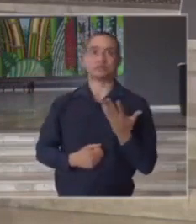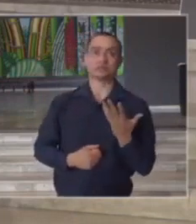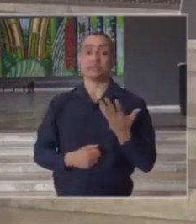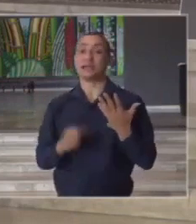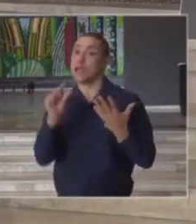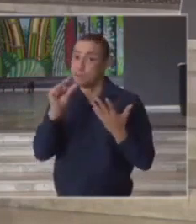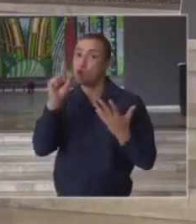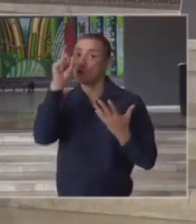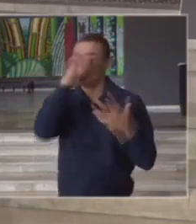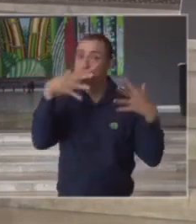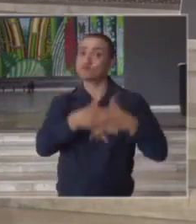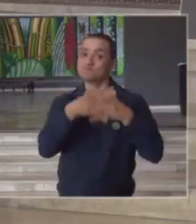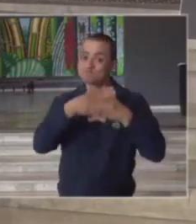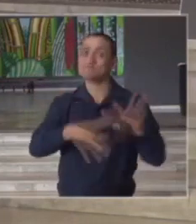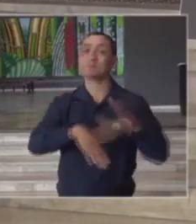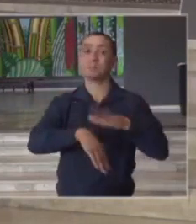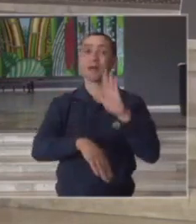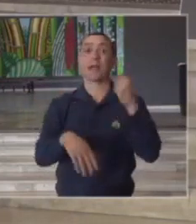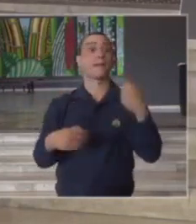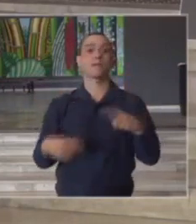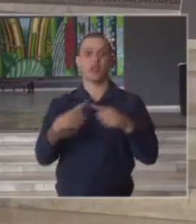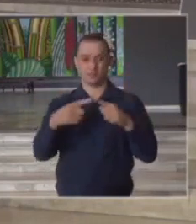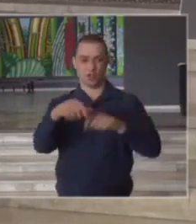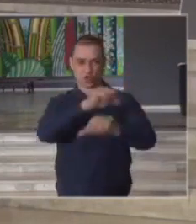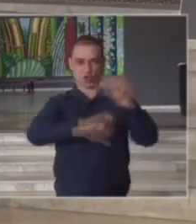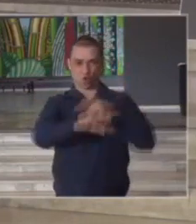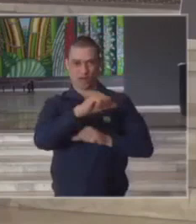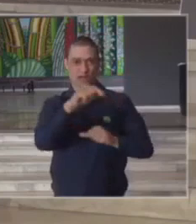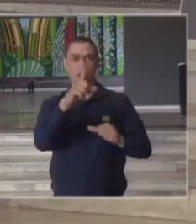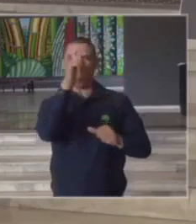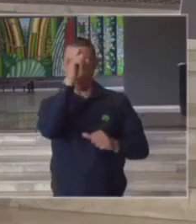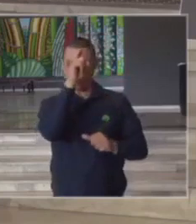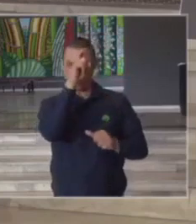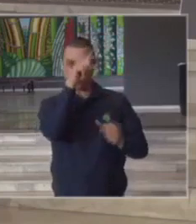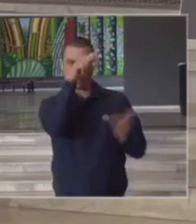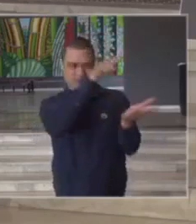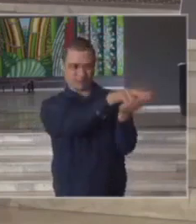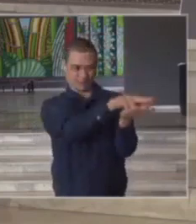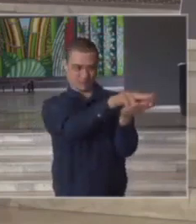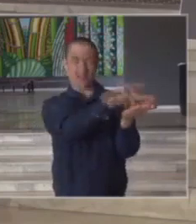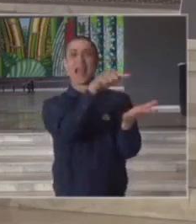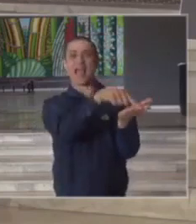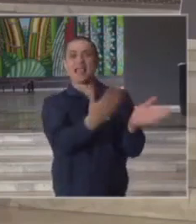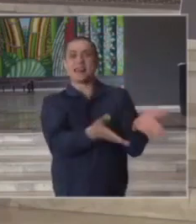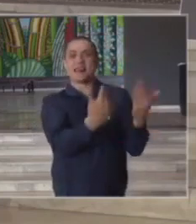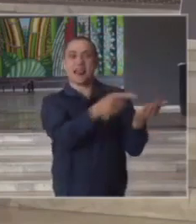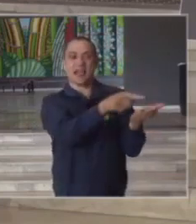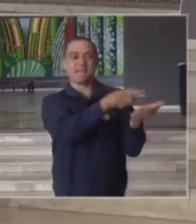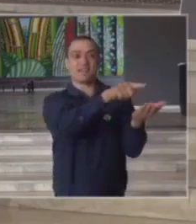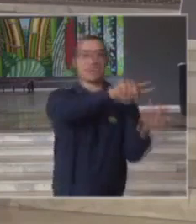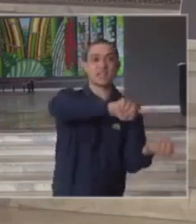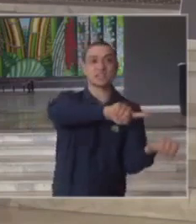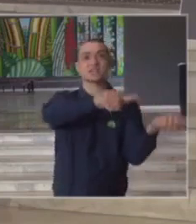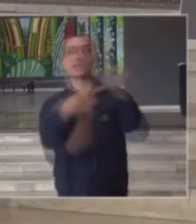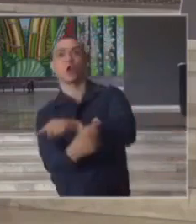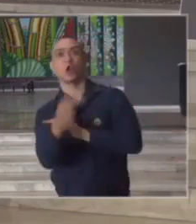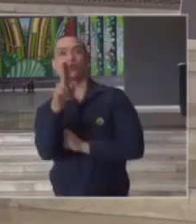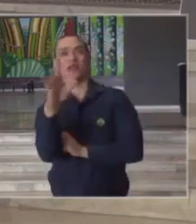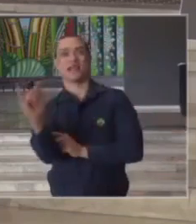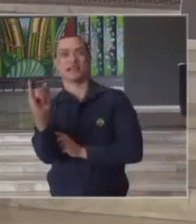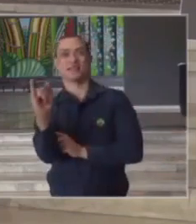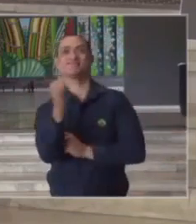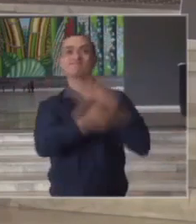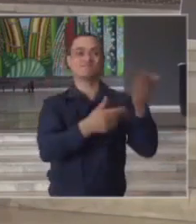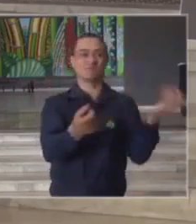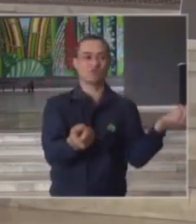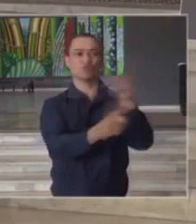complicada ela tem que transformar enfermarias centros cirúrgicos em leitos de UTI e